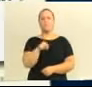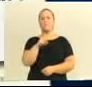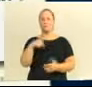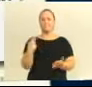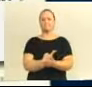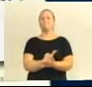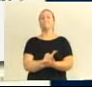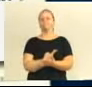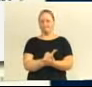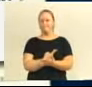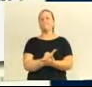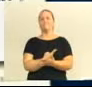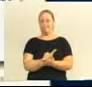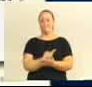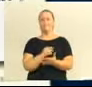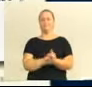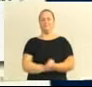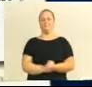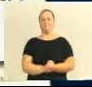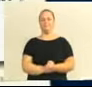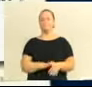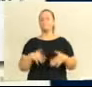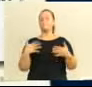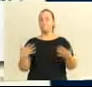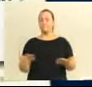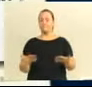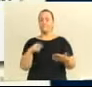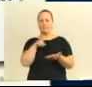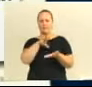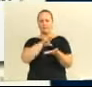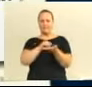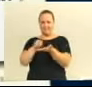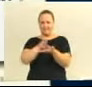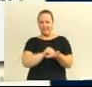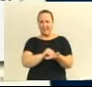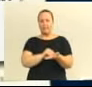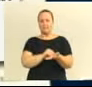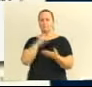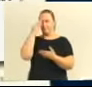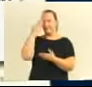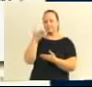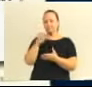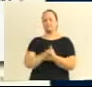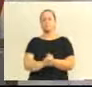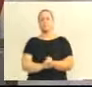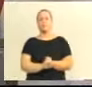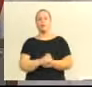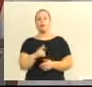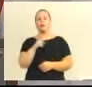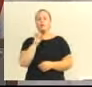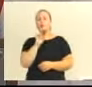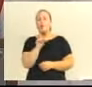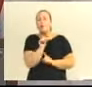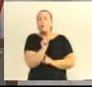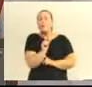Então, esses dados aí, senhores, são uma parte, obrigado, Ori, uma parte do que eu identifico aqui